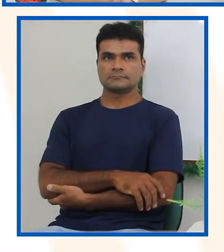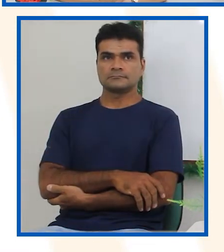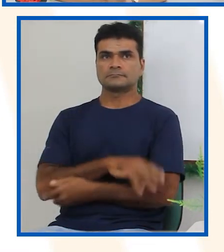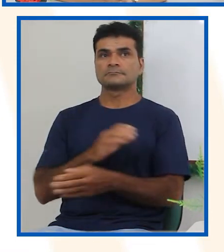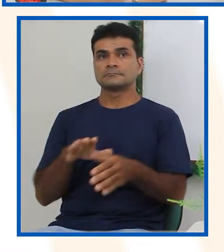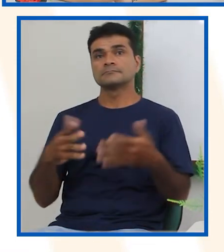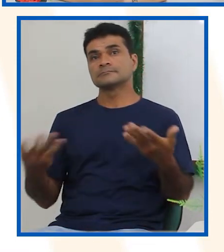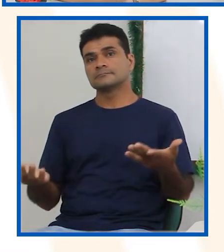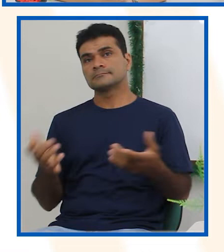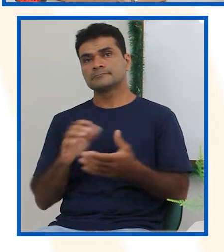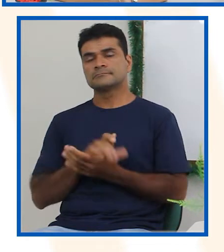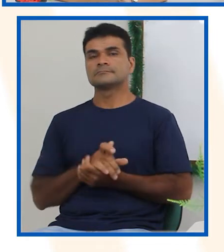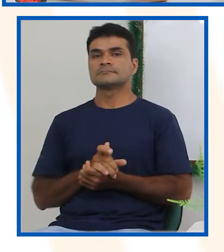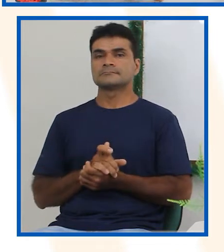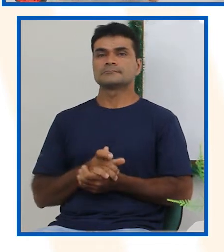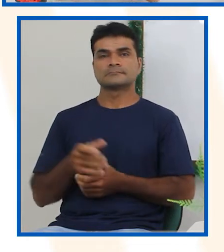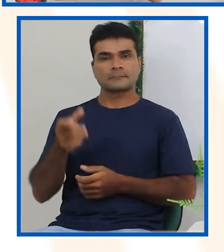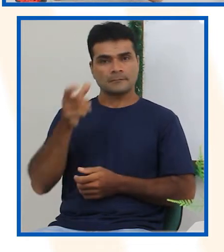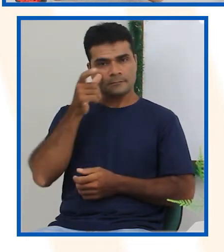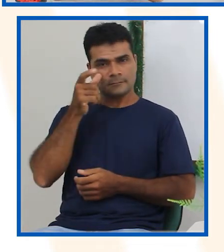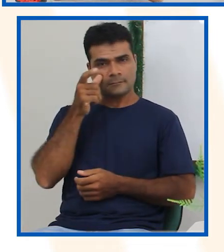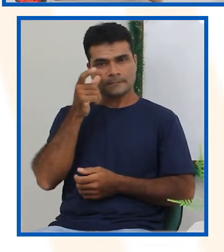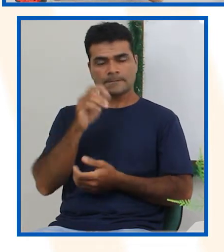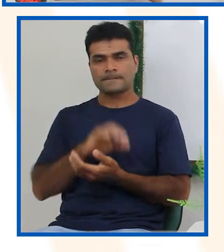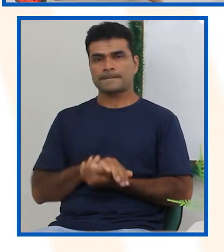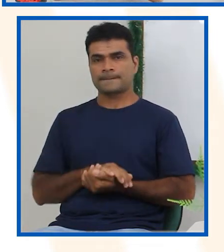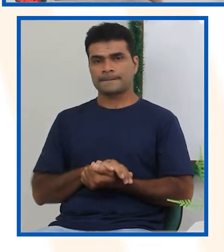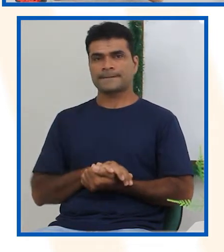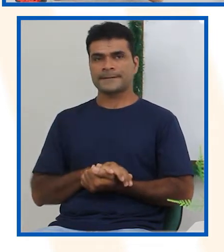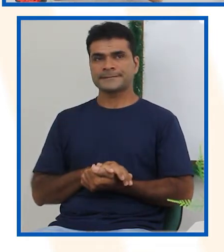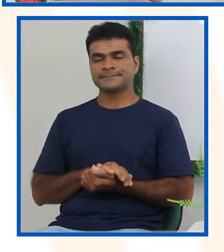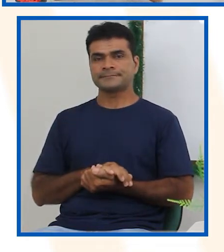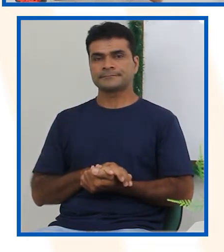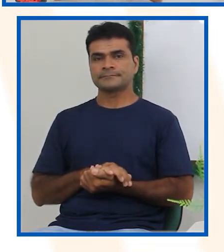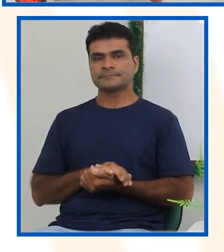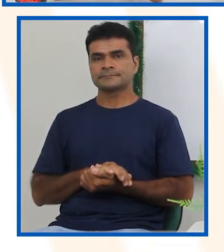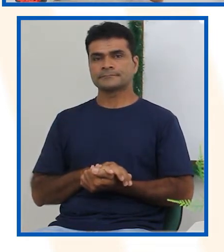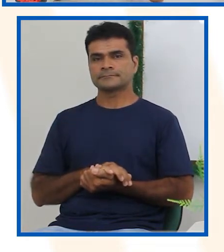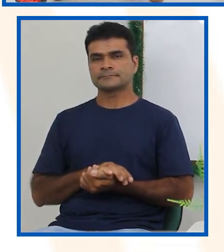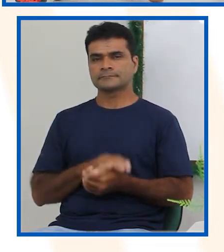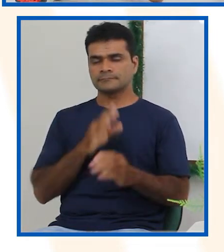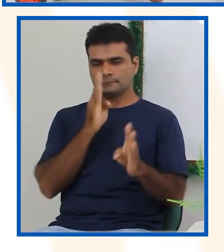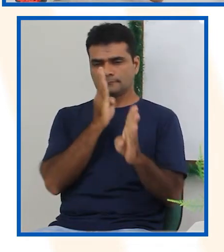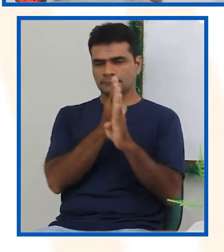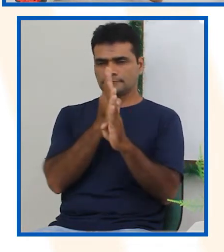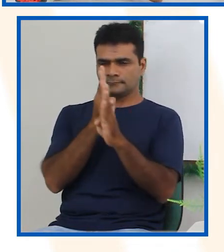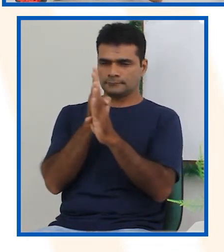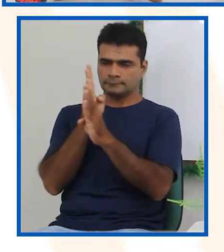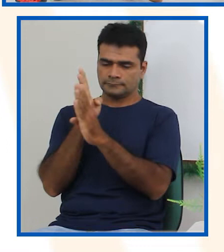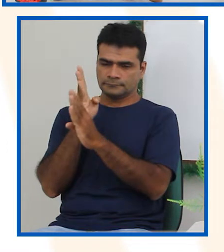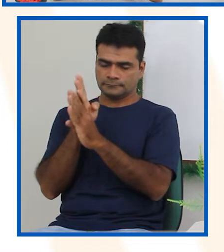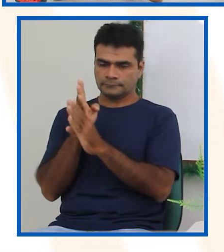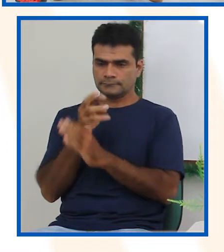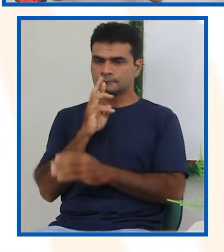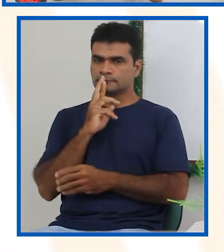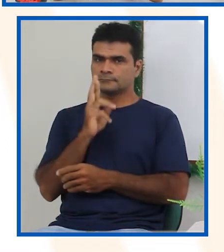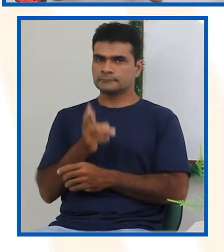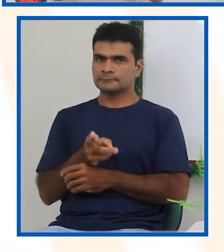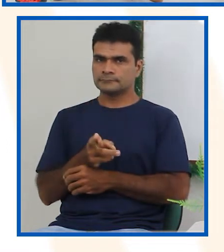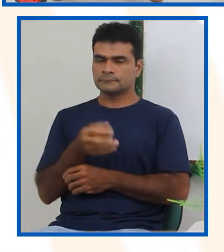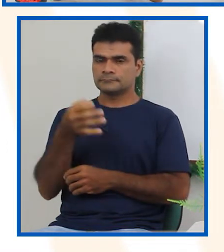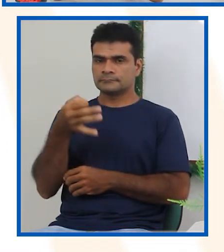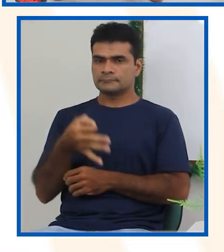Então, minha gente. Vocês percebem como a gente consegue identificar a resposta